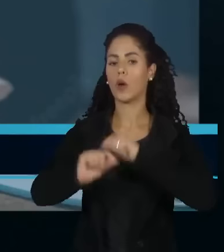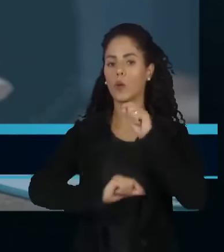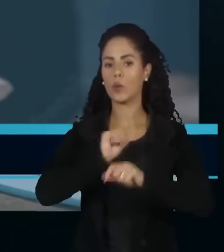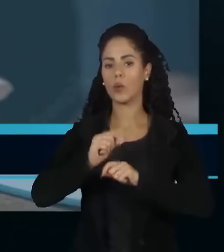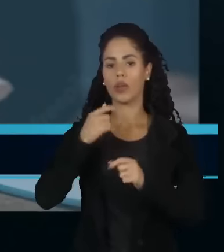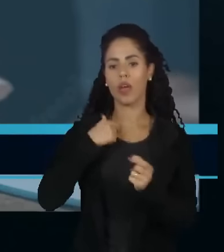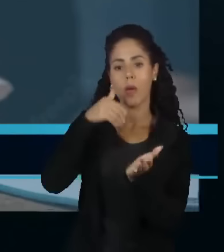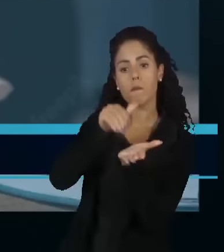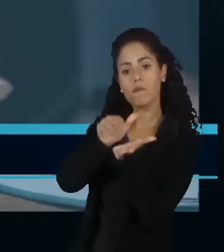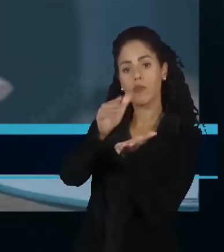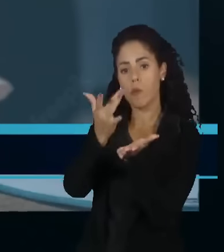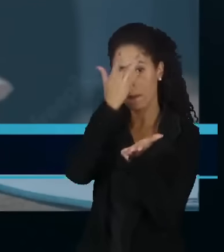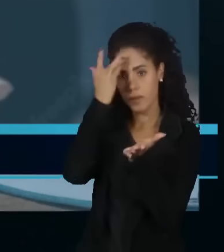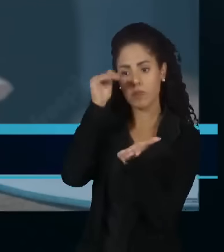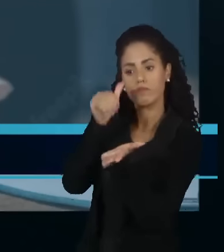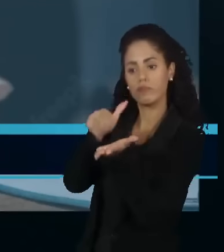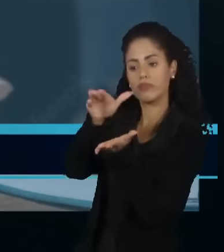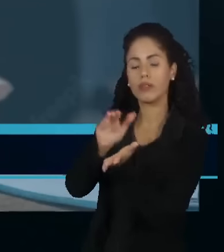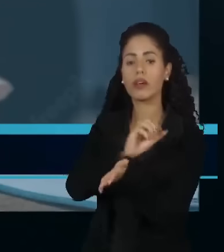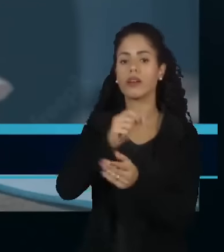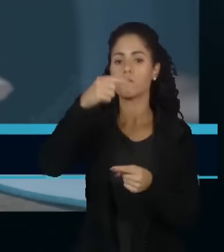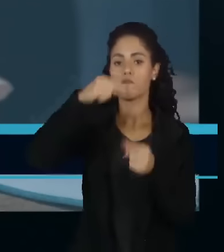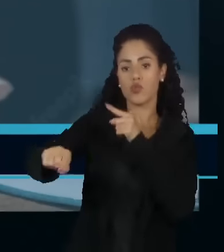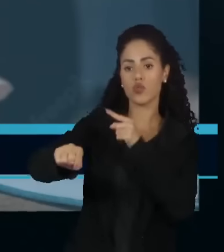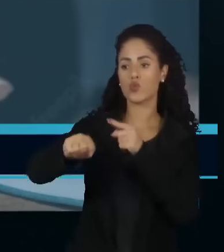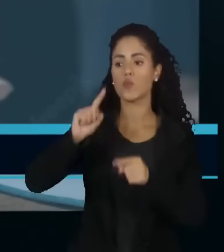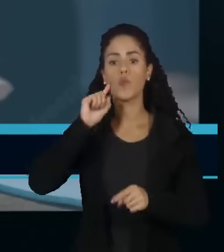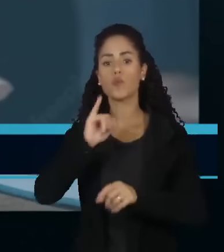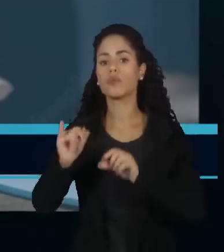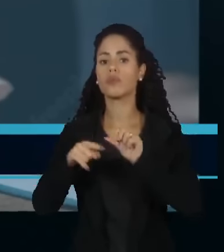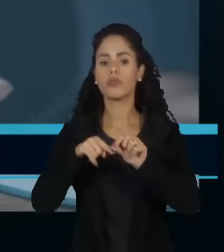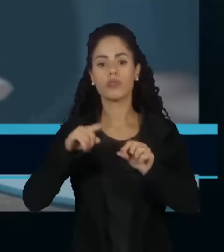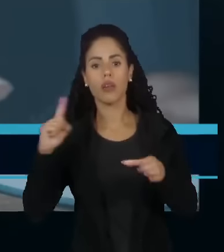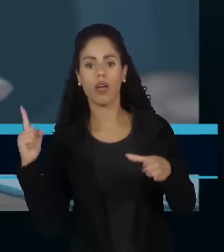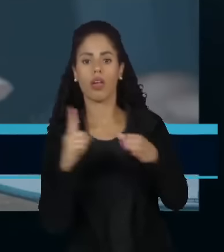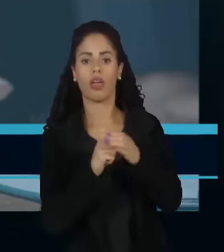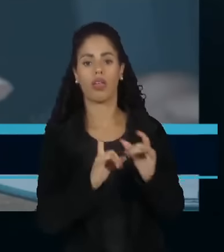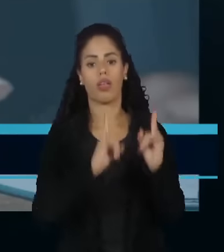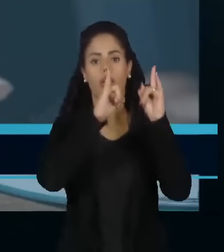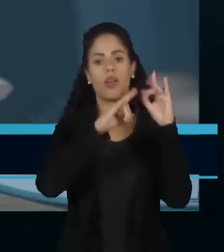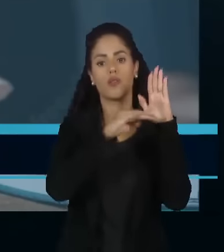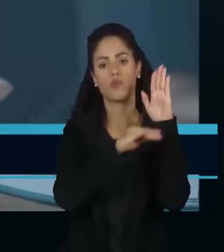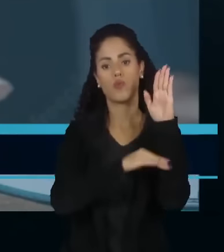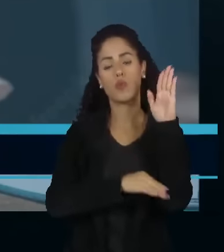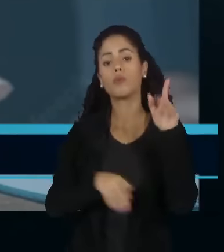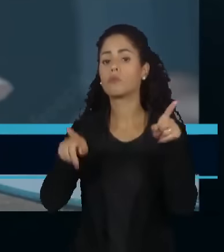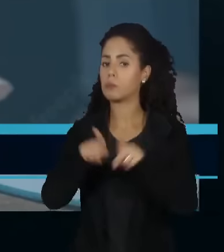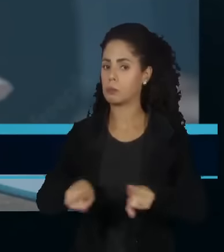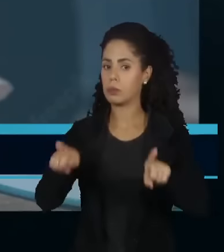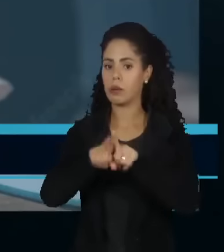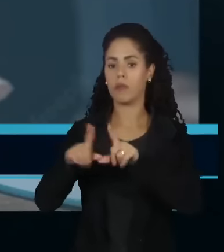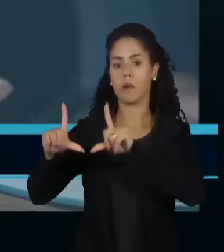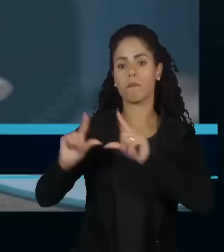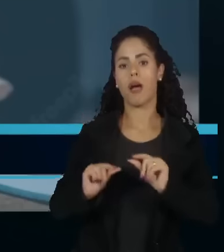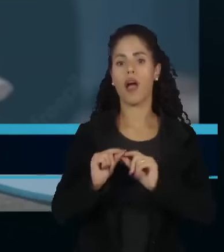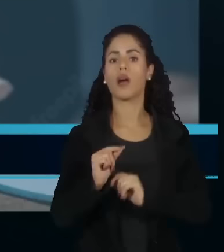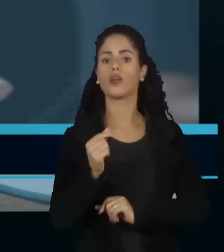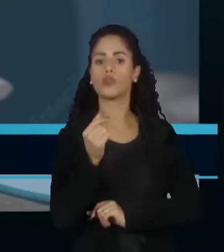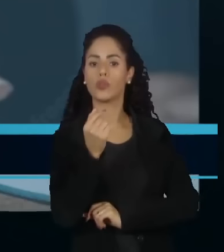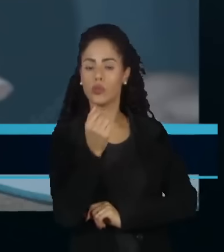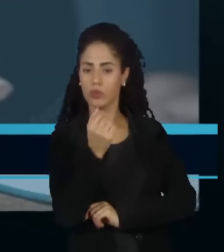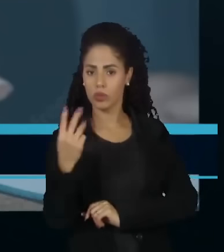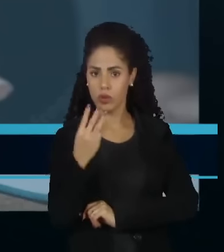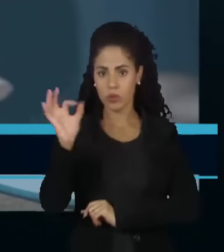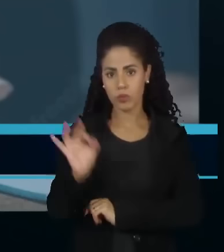expulsão de um morador, seja ele proprietário ou inquilino do imóvel, e ainda reduzir para dois terços dos